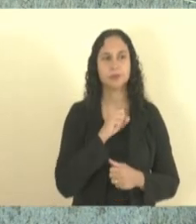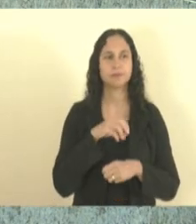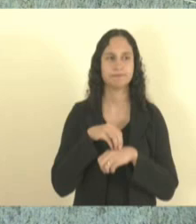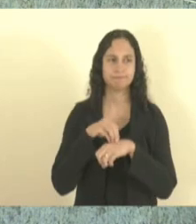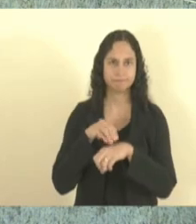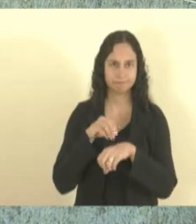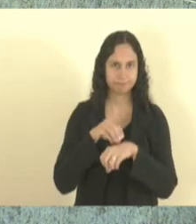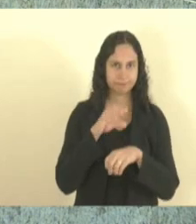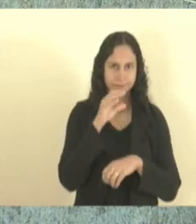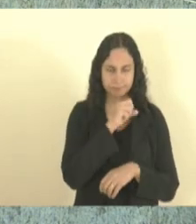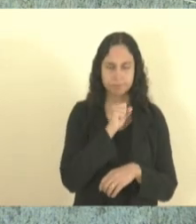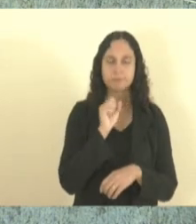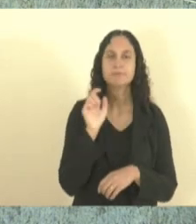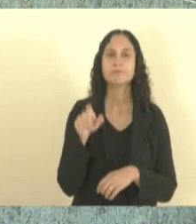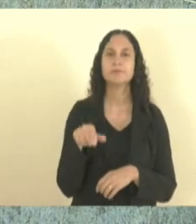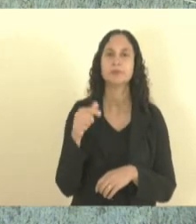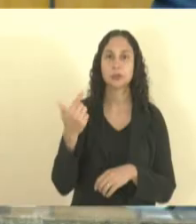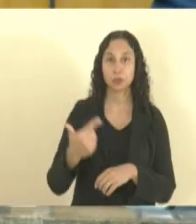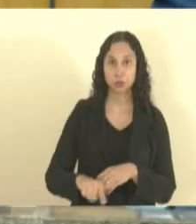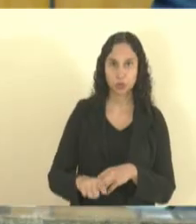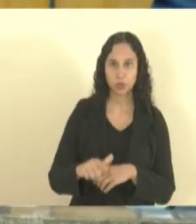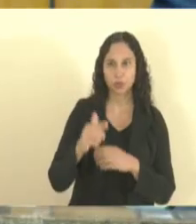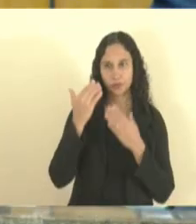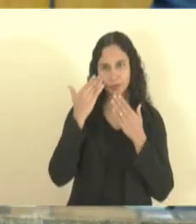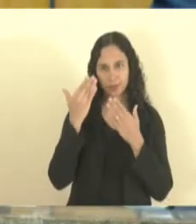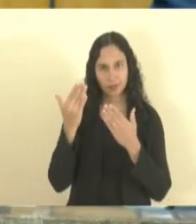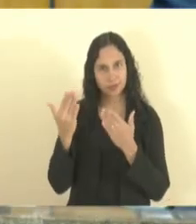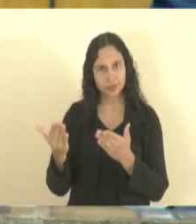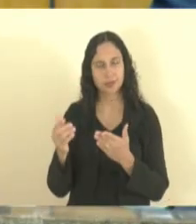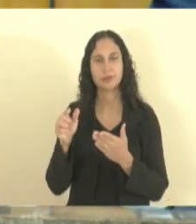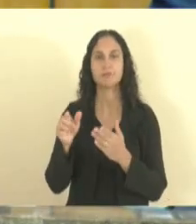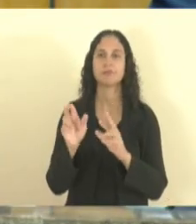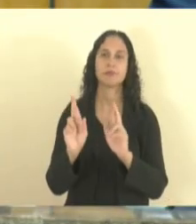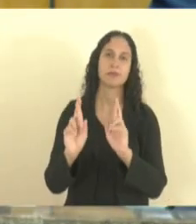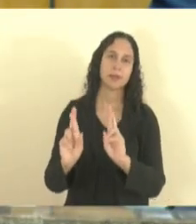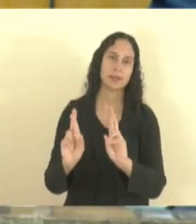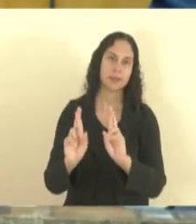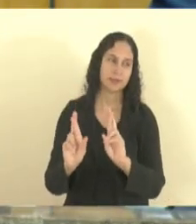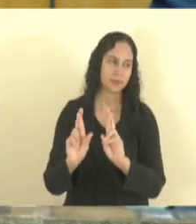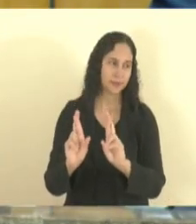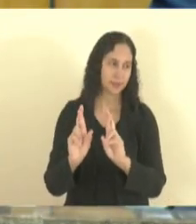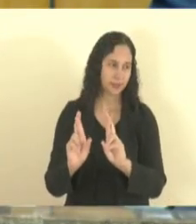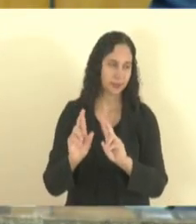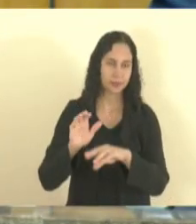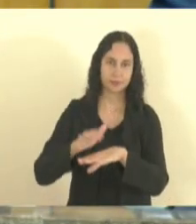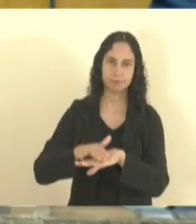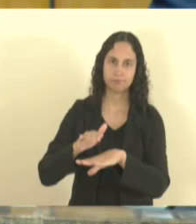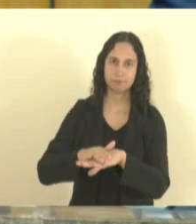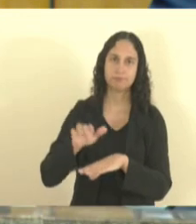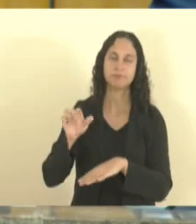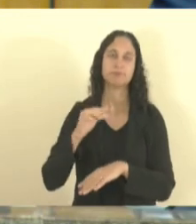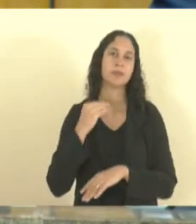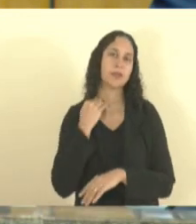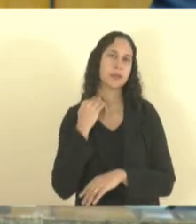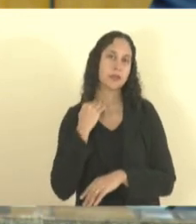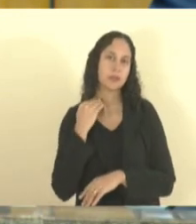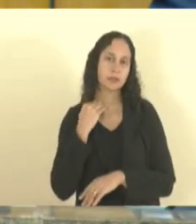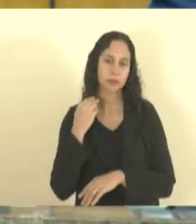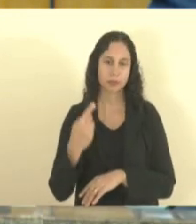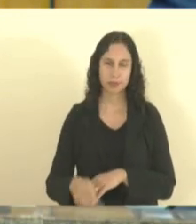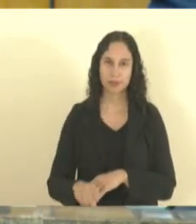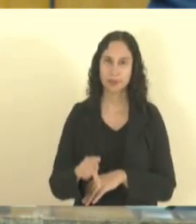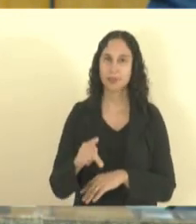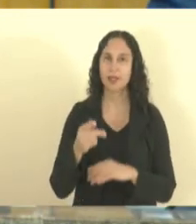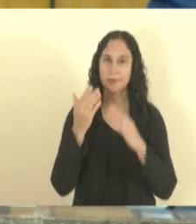primeiro mais uma vez agradecer o respeito do Banco do Nordeste com o povo capixaba sua